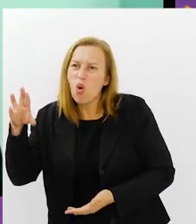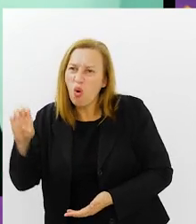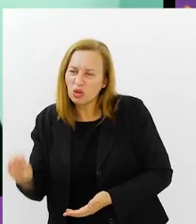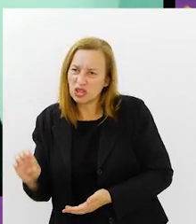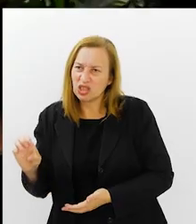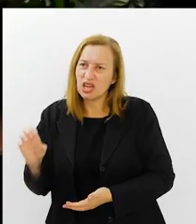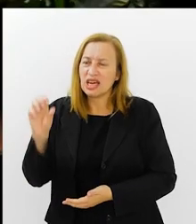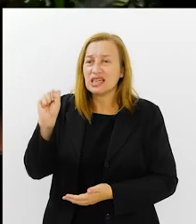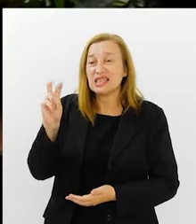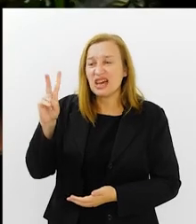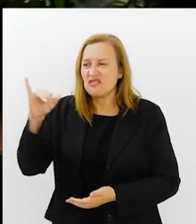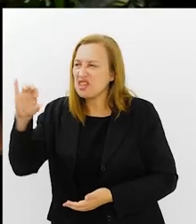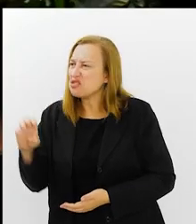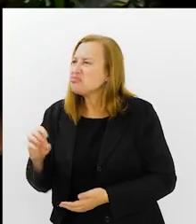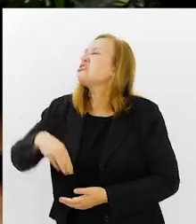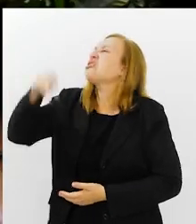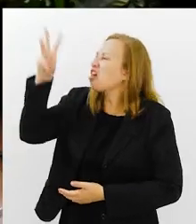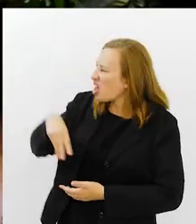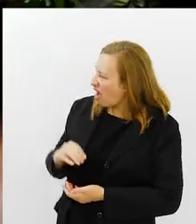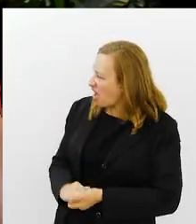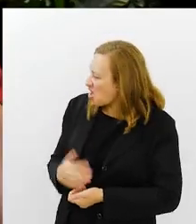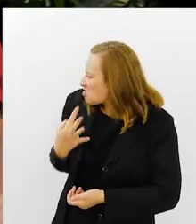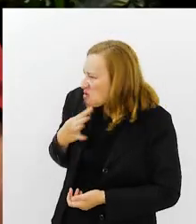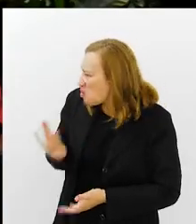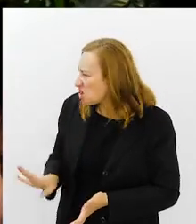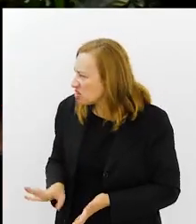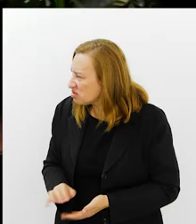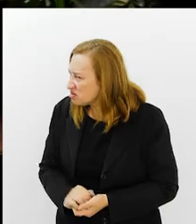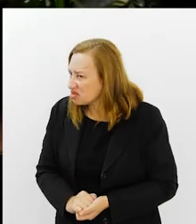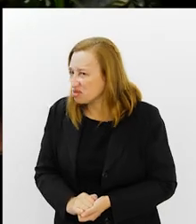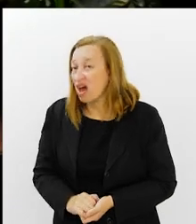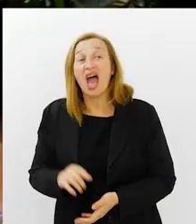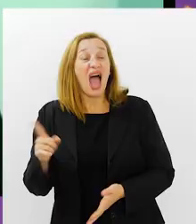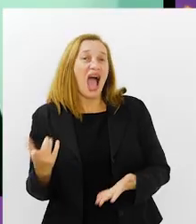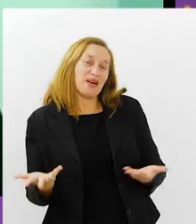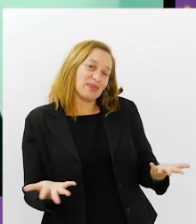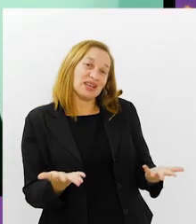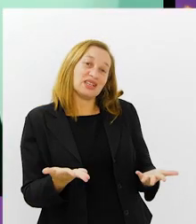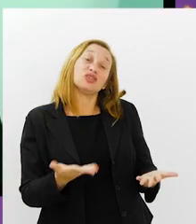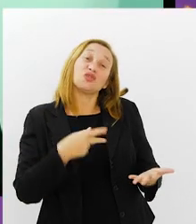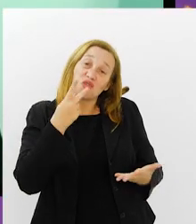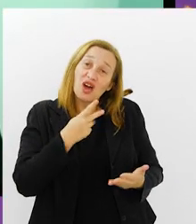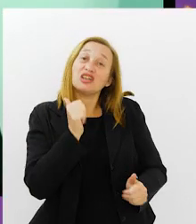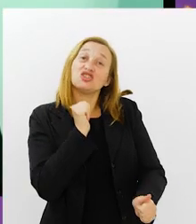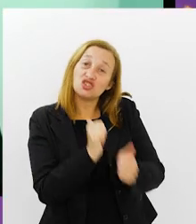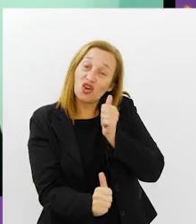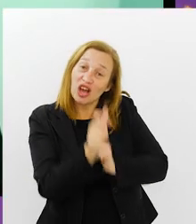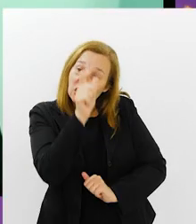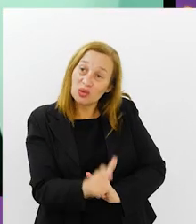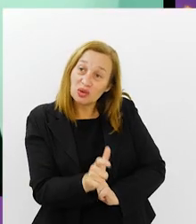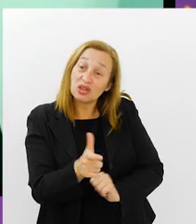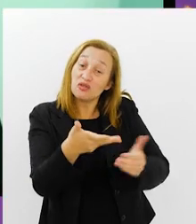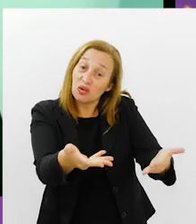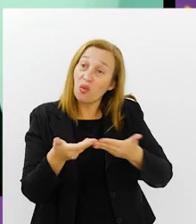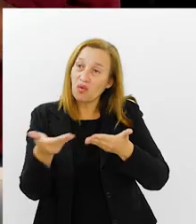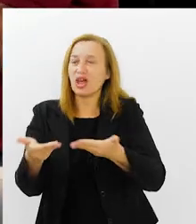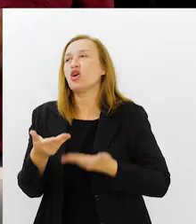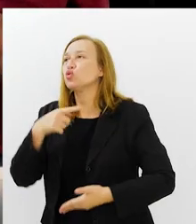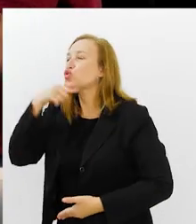Wagner. Mas ele estava convocado. Esses aí estavam convocados, Wagner. Eu estou falando de jogadores.